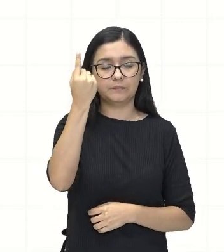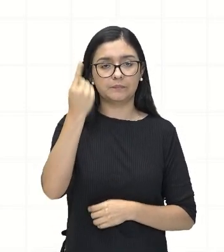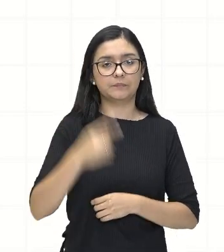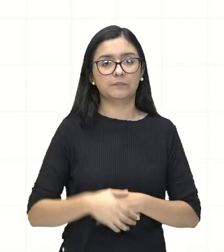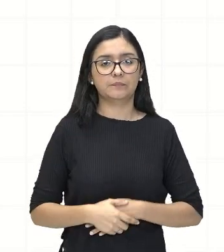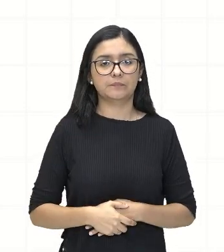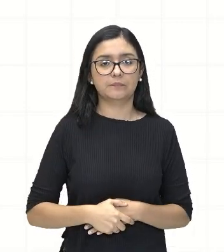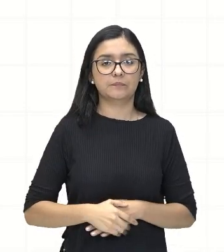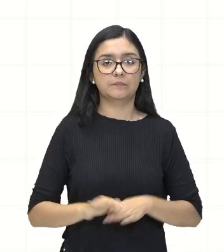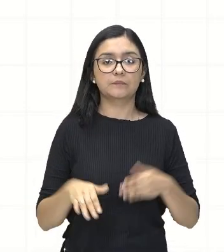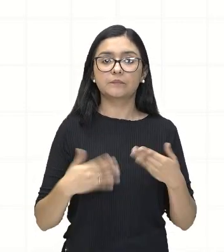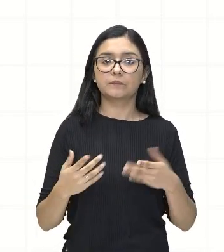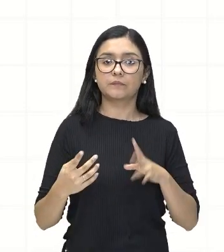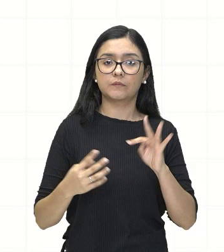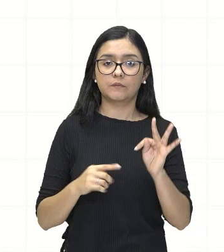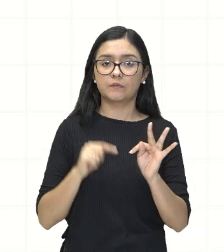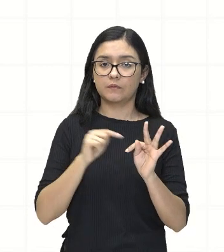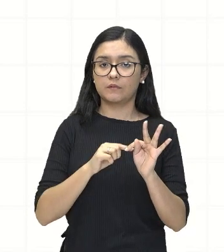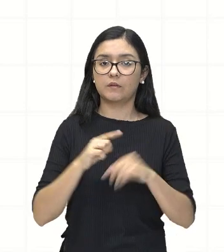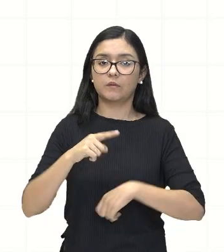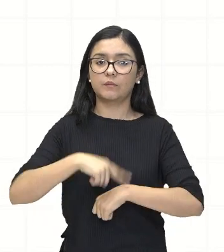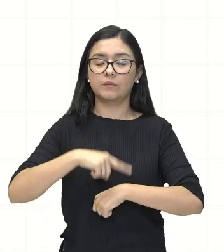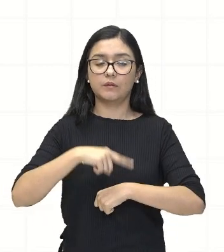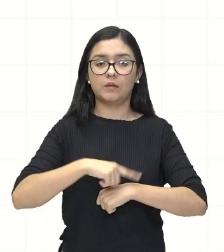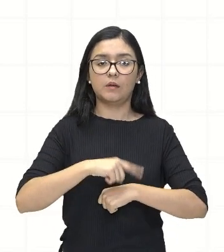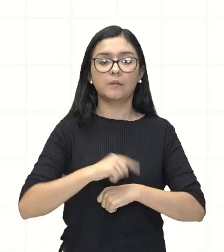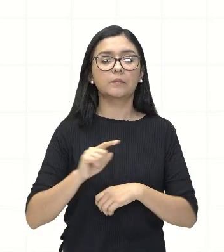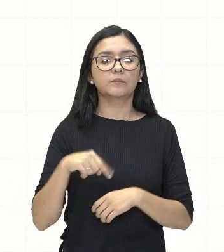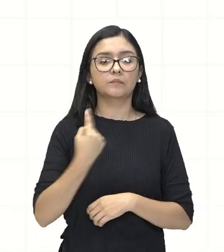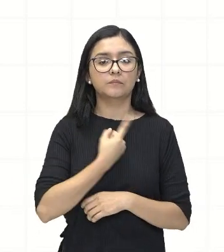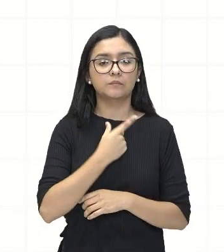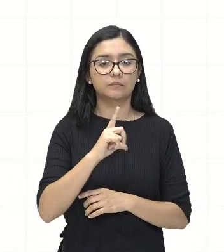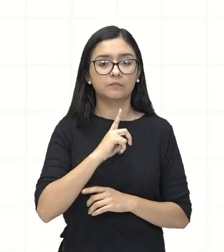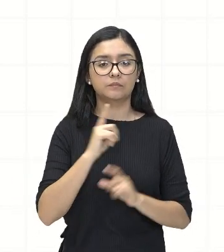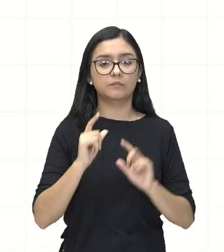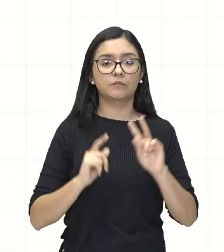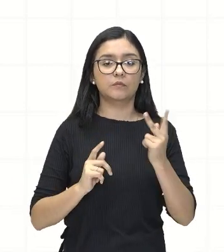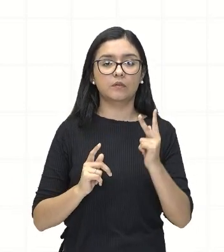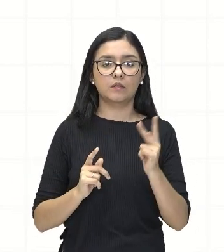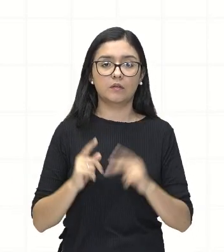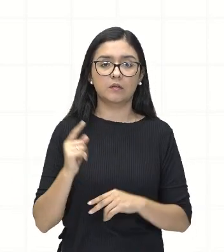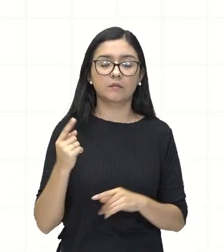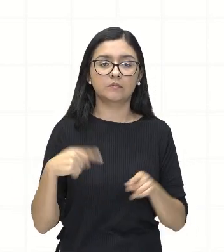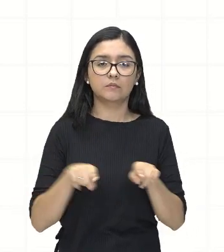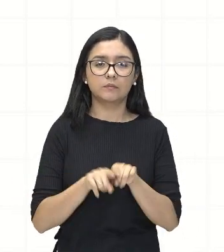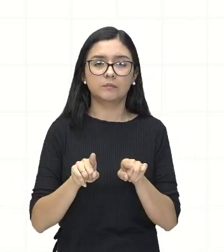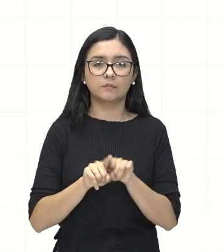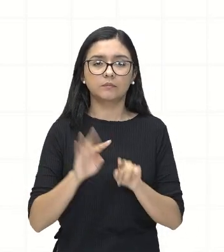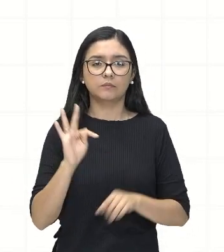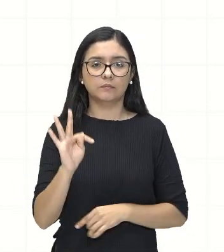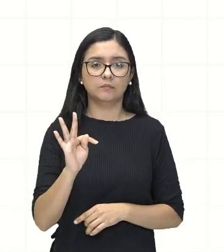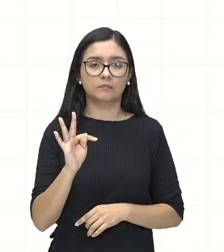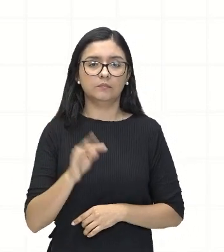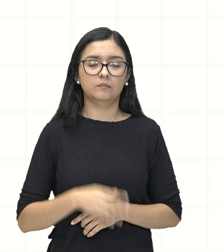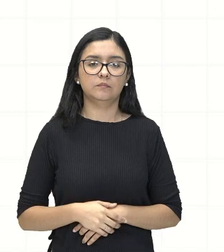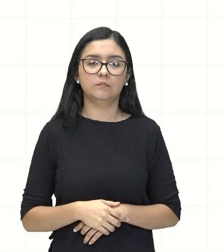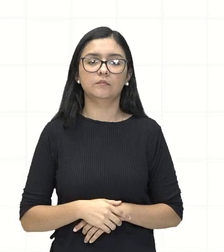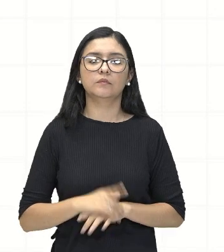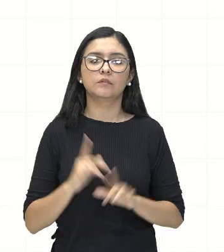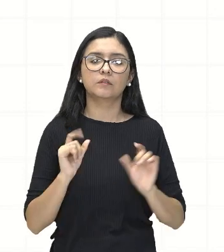O nosso T é o tempo. É, nosso aqui, nós temos o H de T, que é a nossa altura em relação ao tempo.